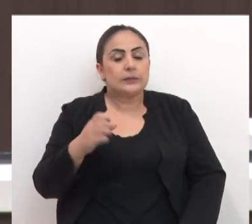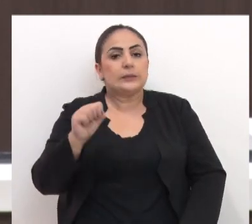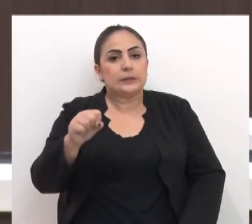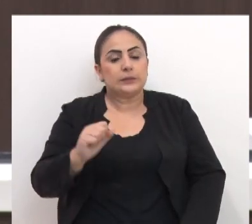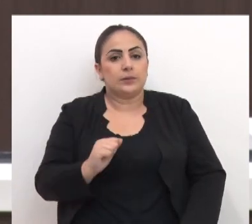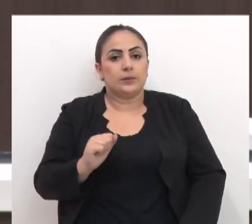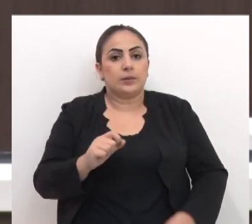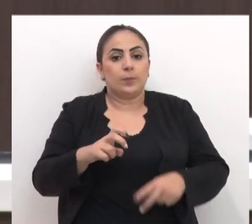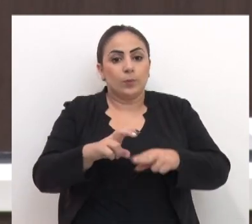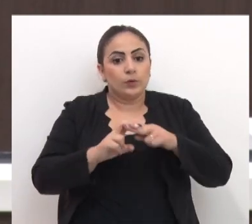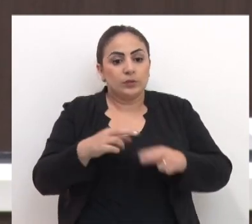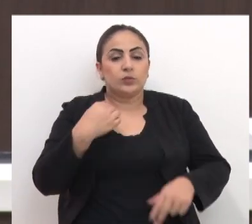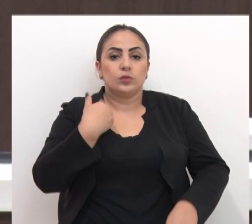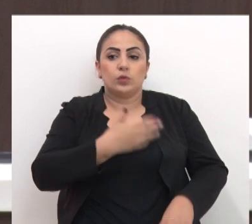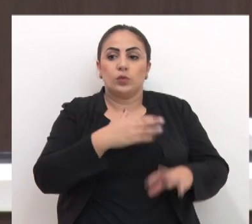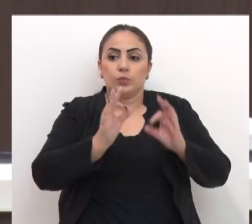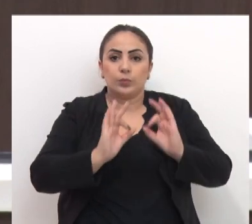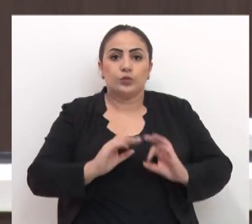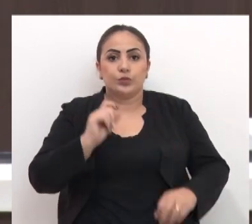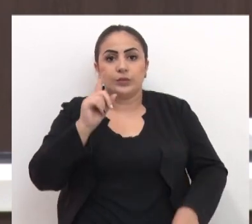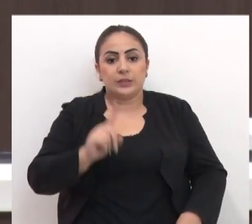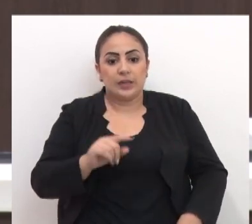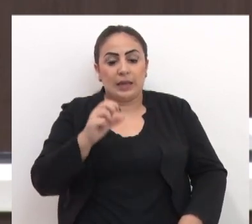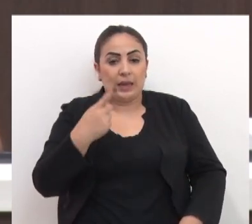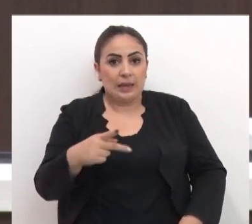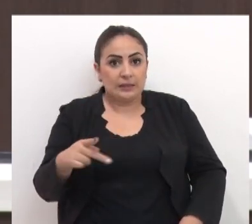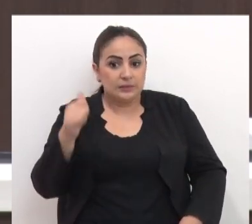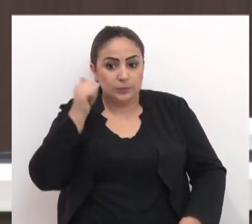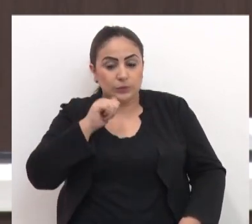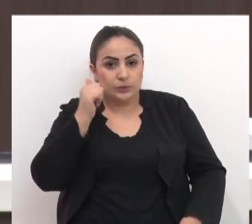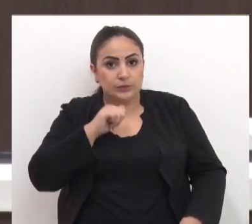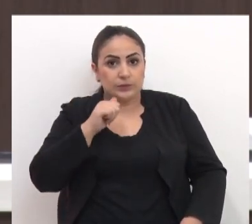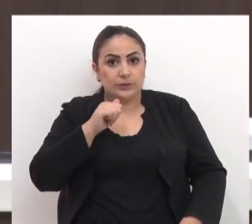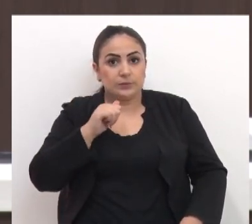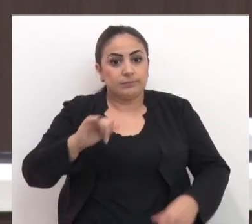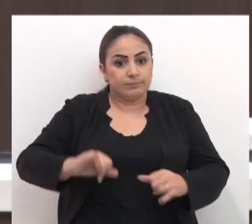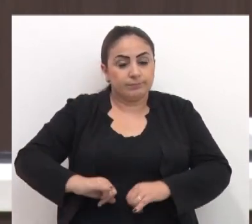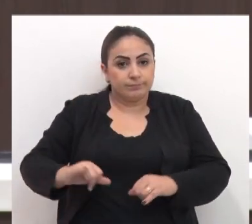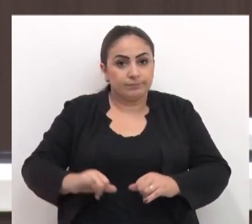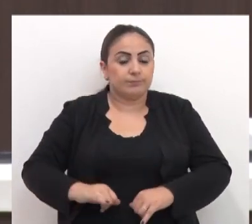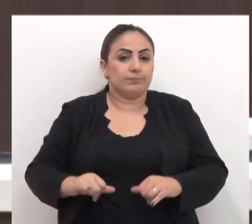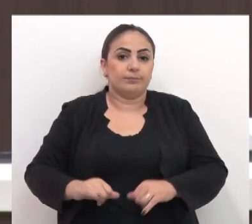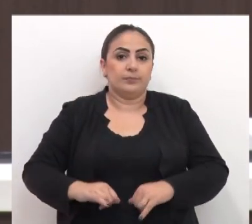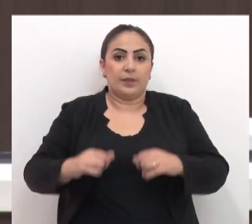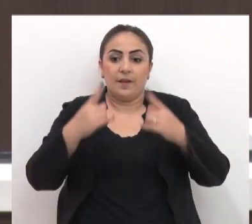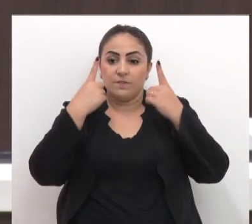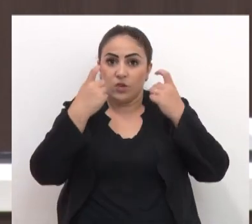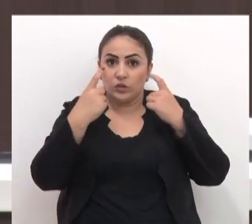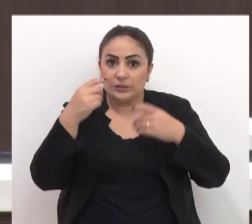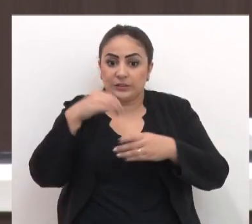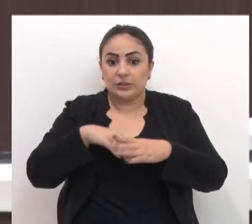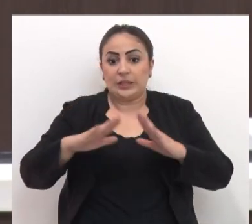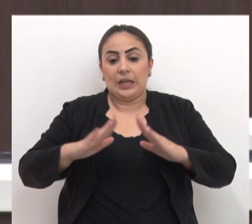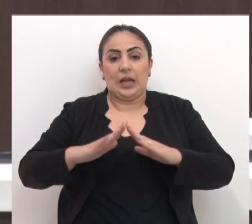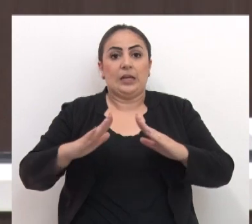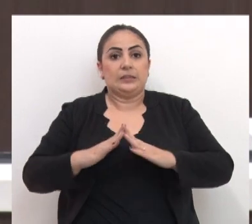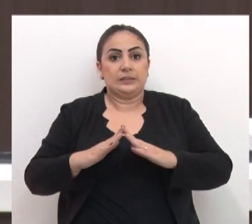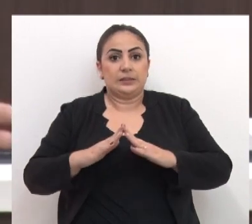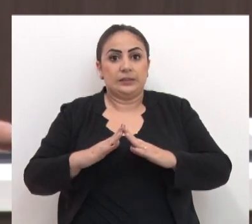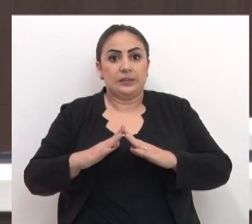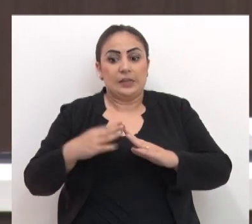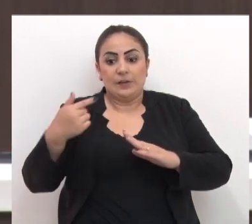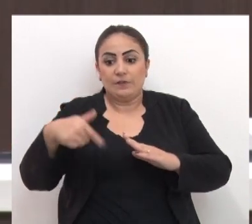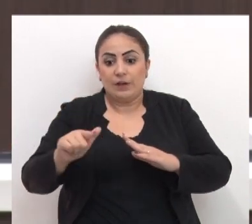são. Então, o nosso projeto era que essas mulheres, quando elas sofrem a violência lá do lar, do marido, enfim, do companheiro,